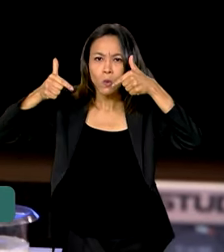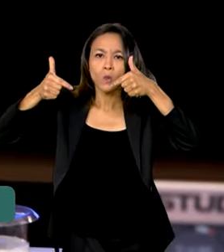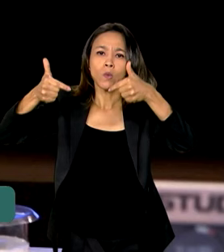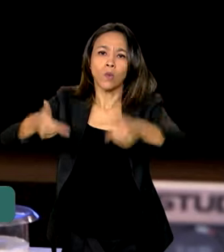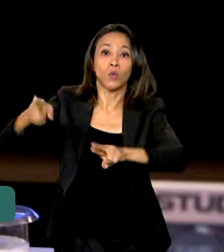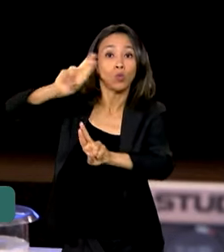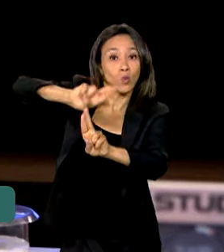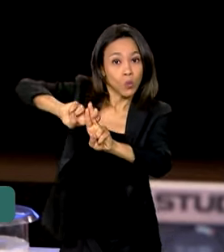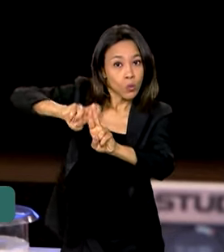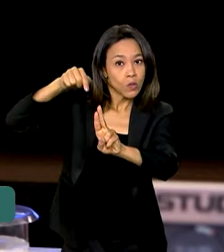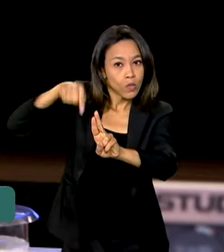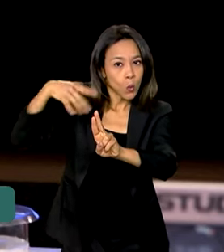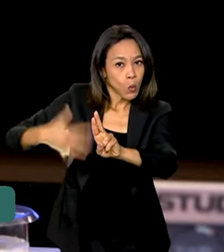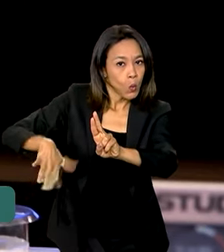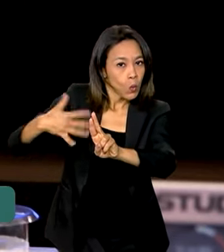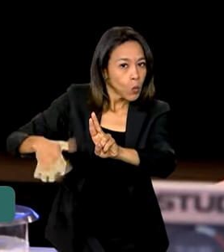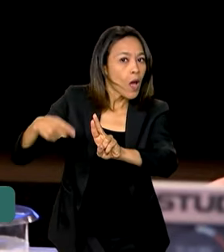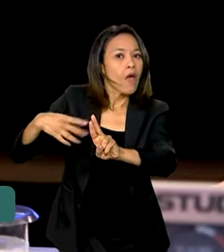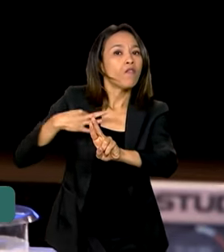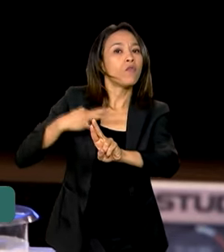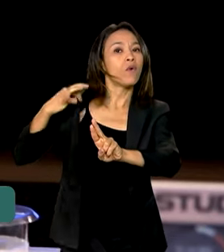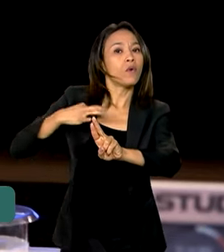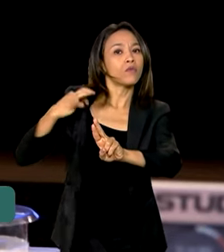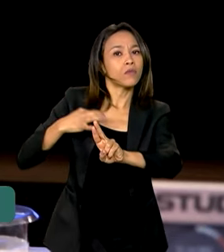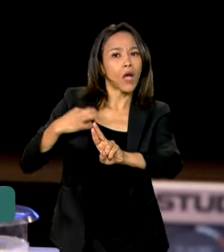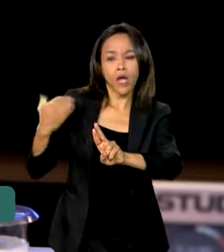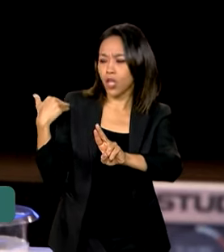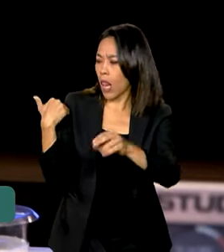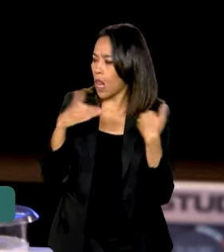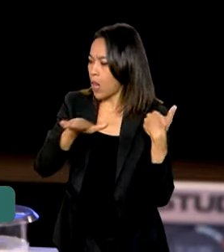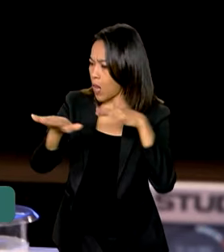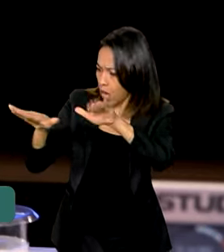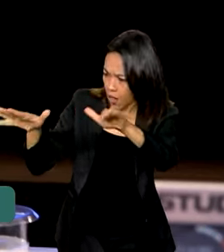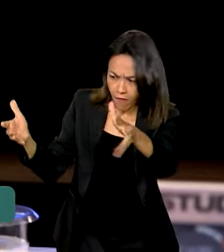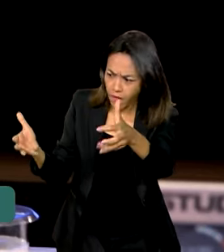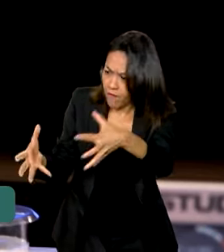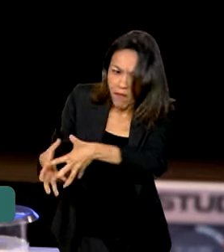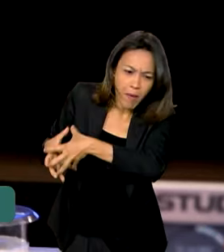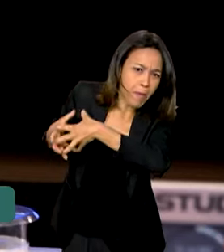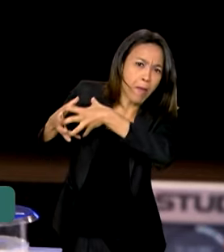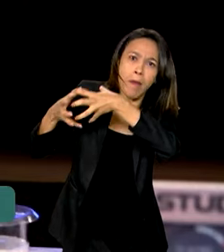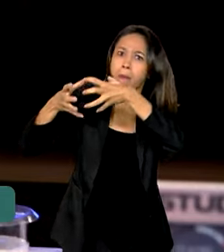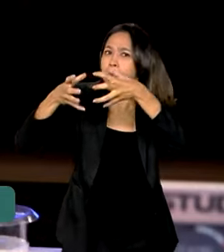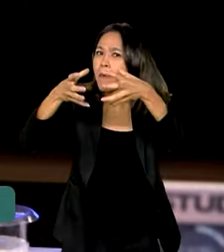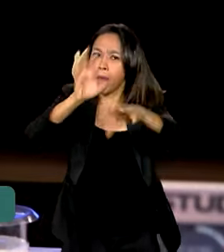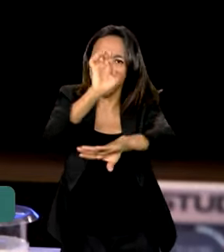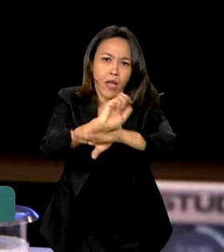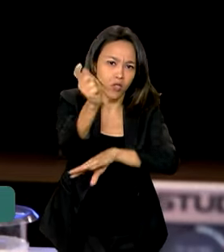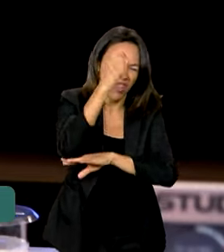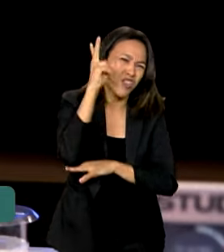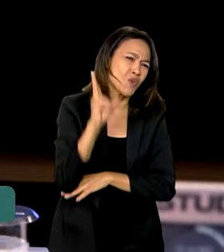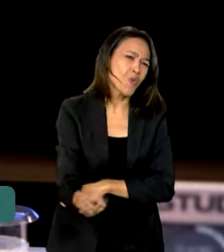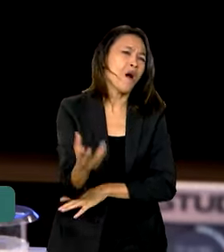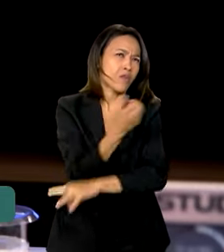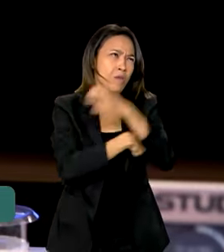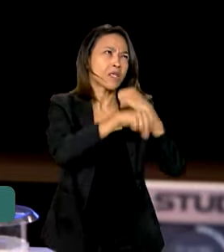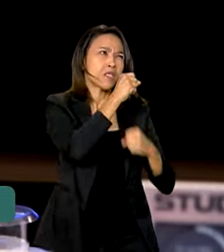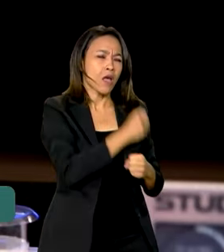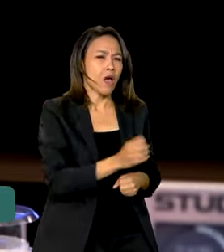é uma força de voluntariado que nós mobilizamos em situações de emergência, já havíamos feito isso ano passado.